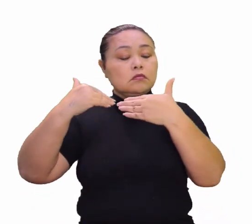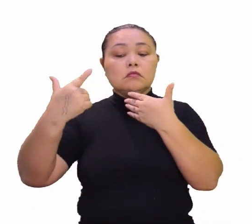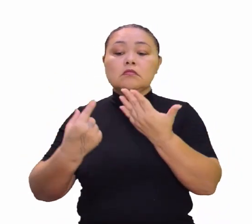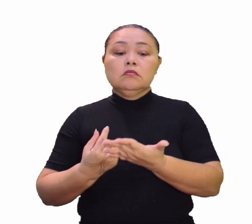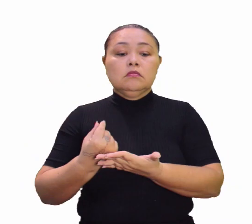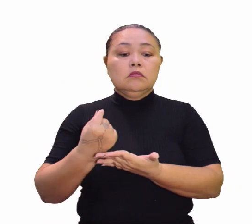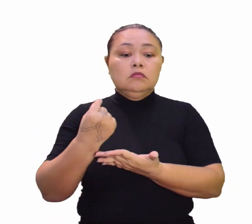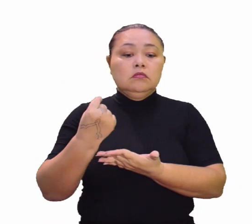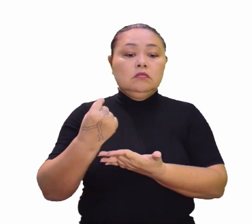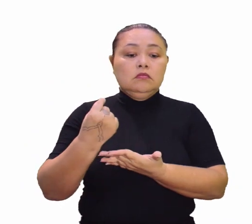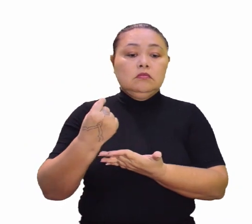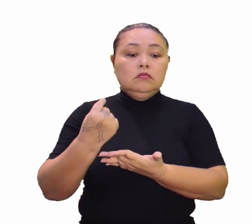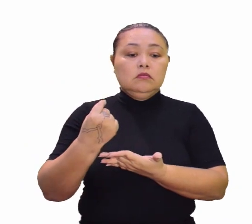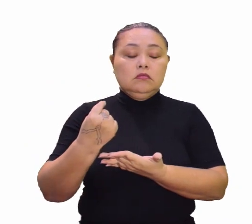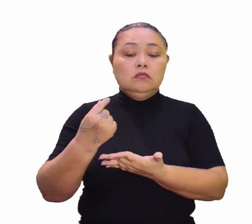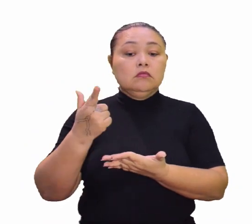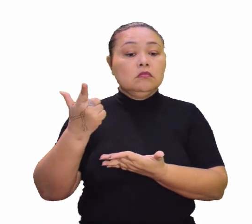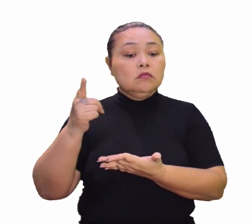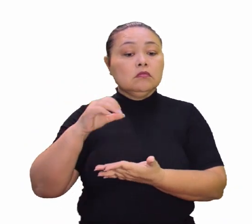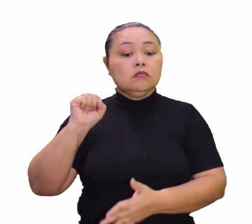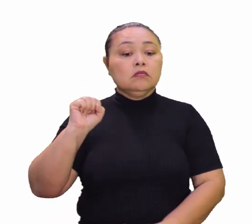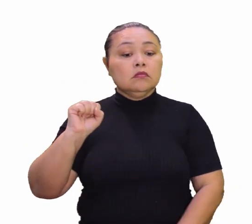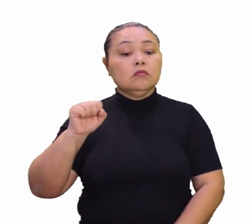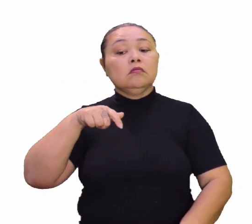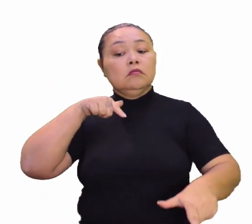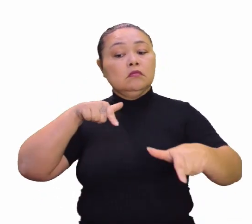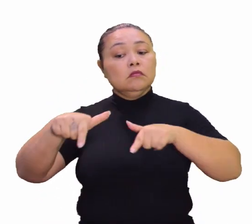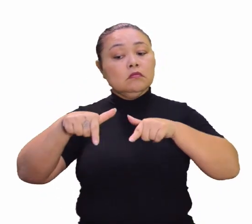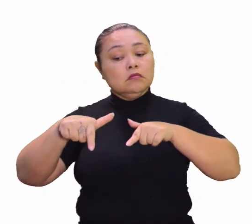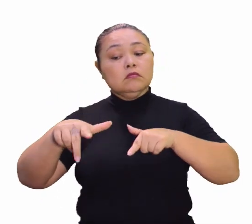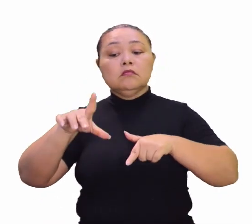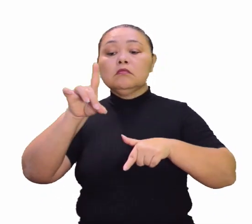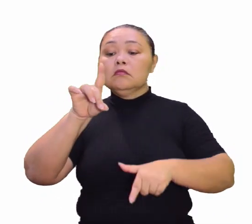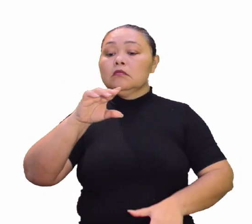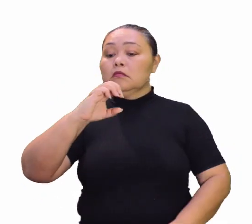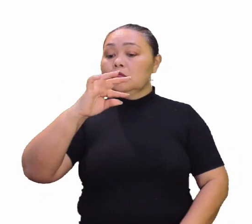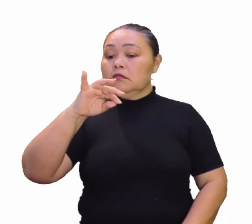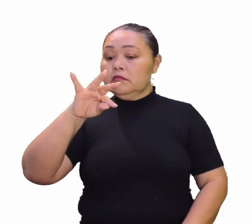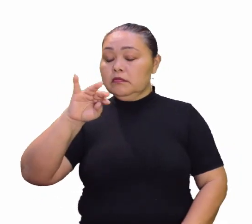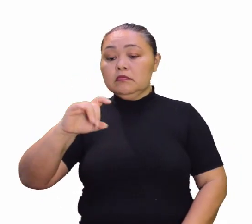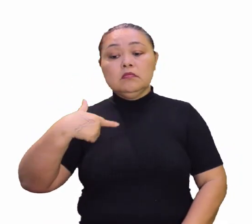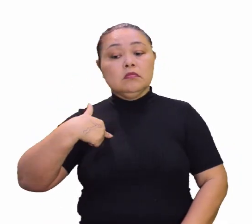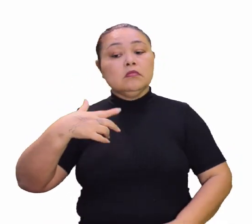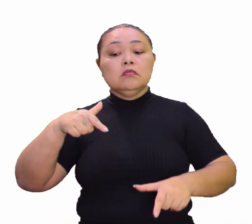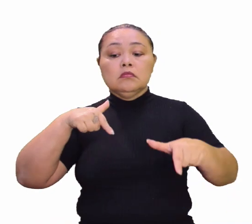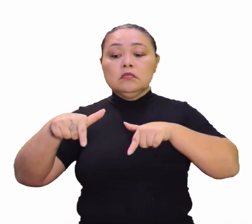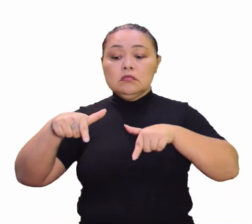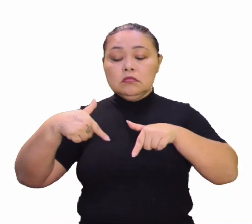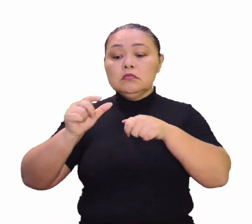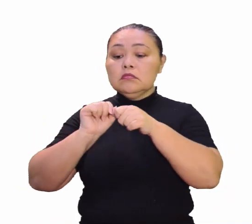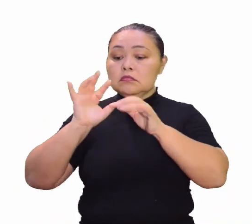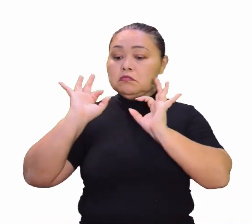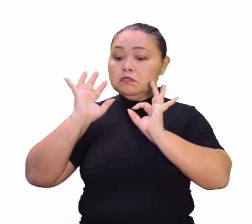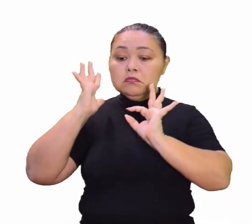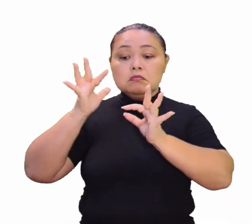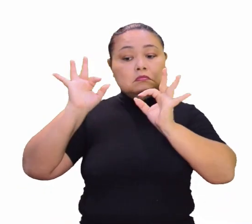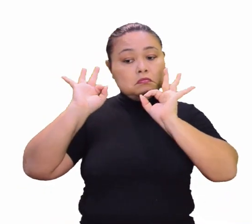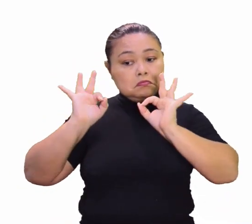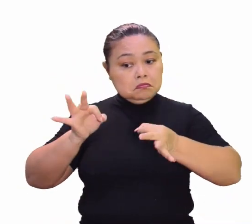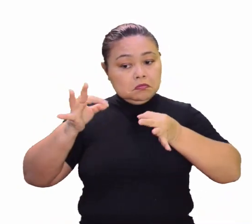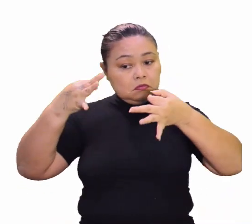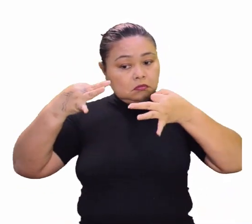econômico. Interessante, né, Rogério? Que o oito fala em trabalho decente, né? Temos muitas pessoas trabalhando aí,